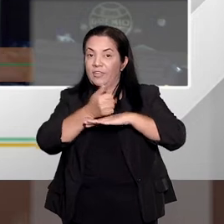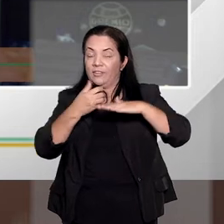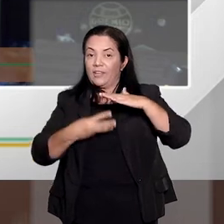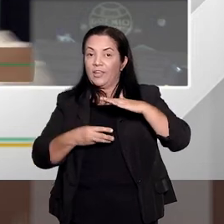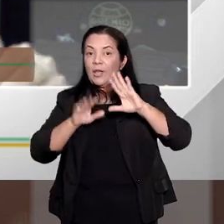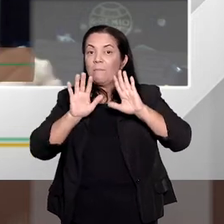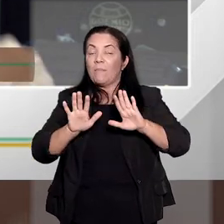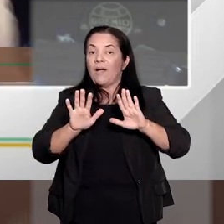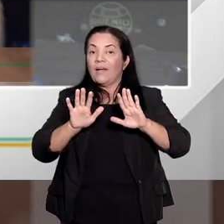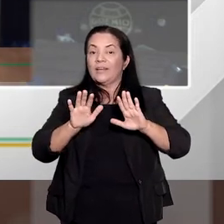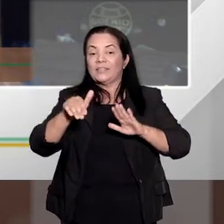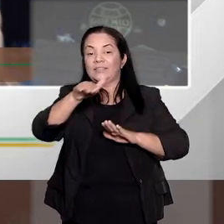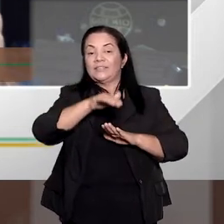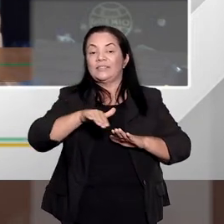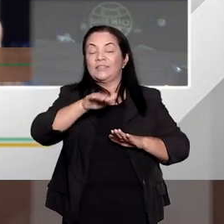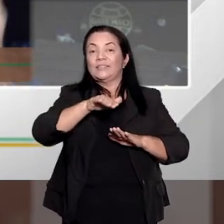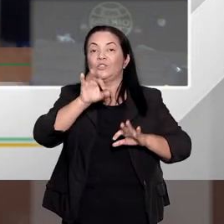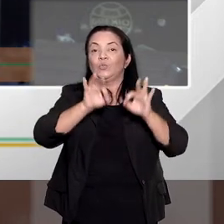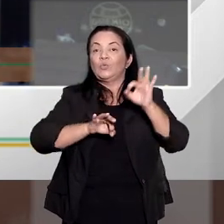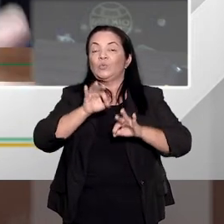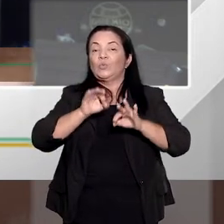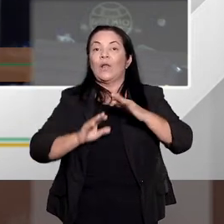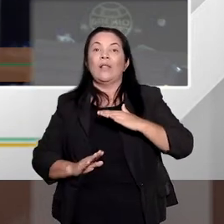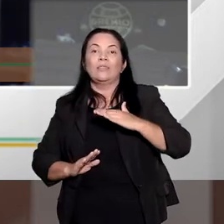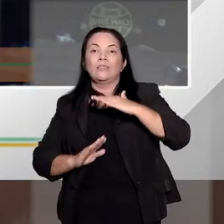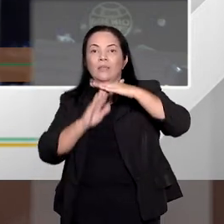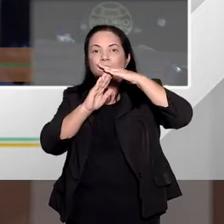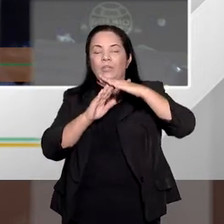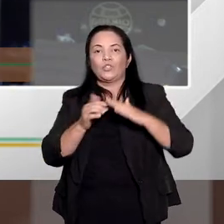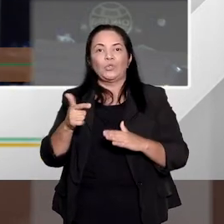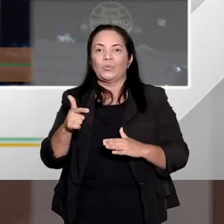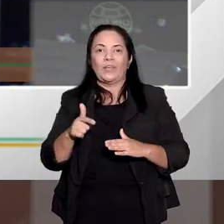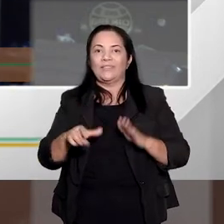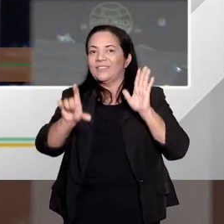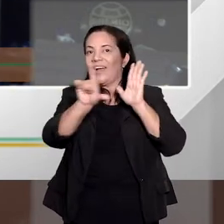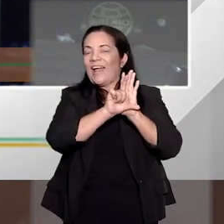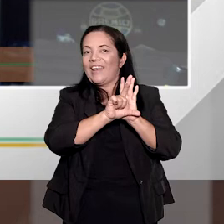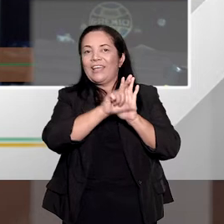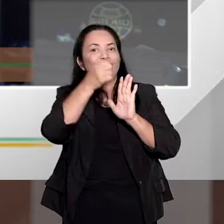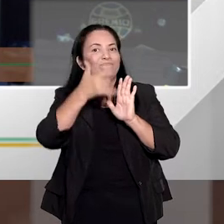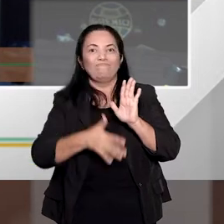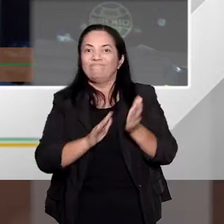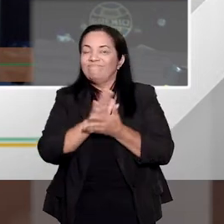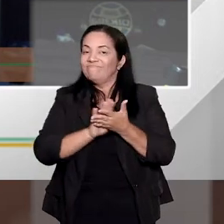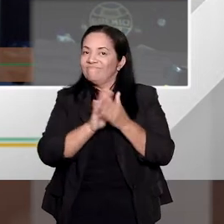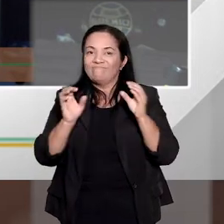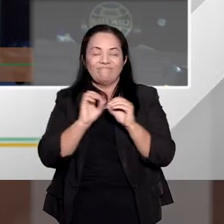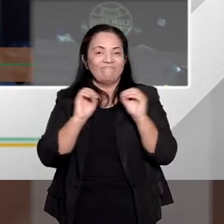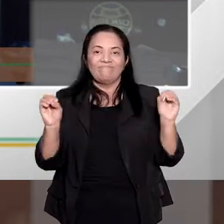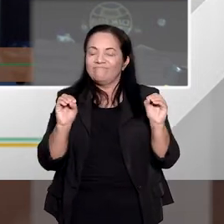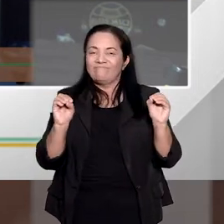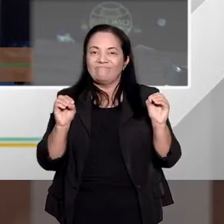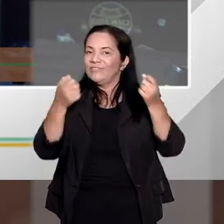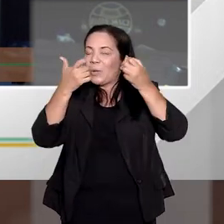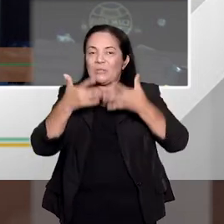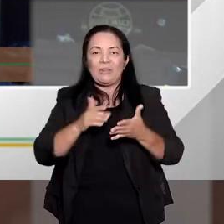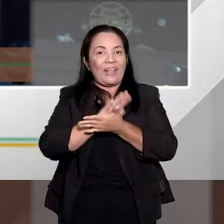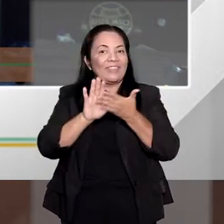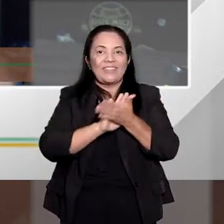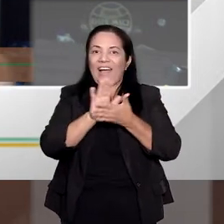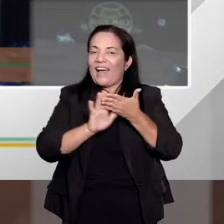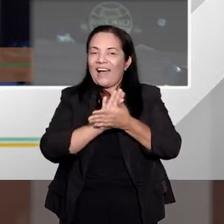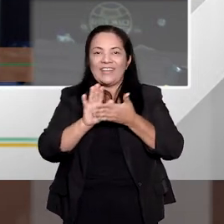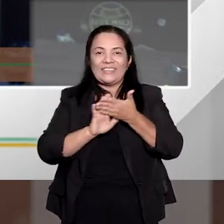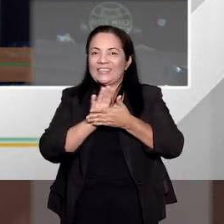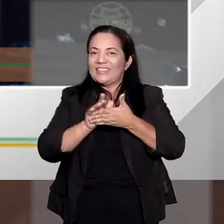judiciais não tem um limite estabelecido em lei. As agravantes atenuantes não têm um limite estabelecido em lei,